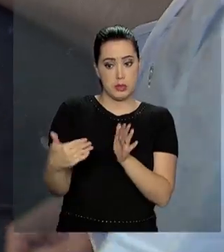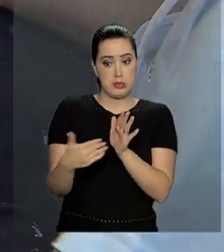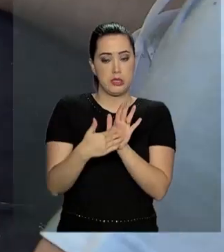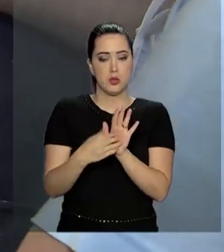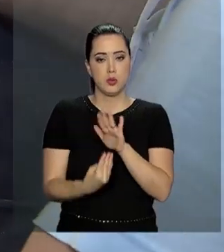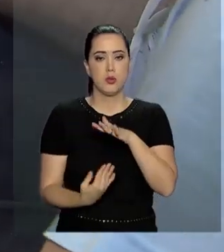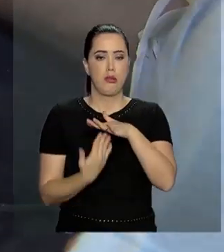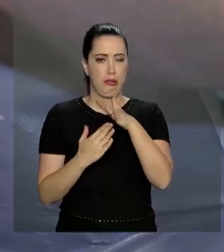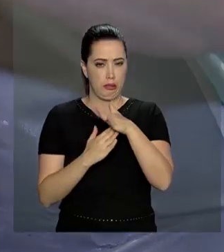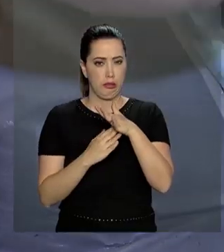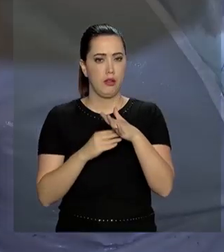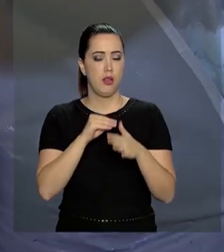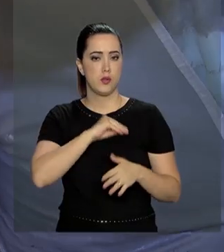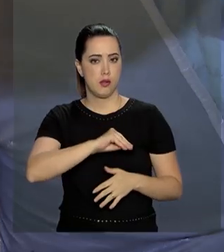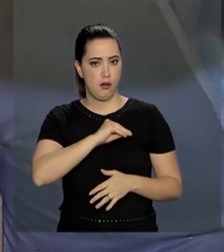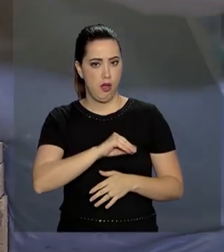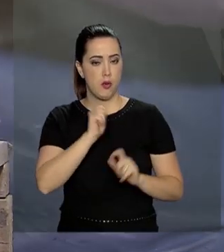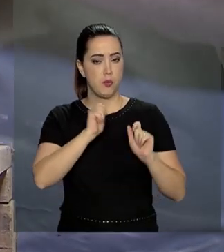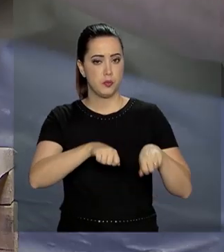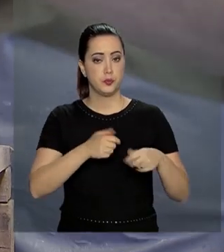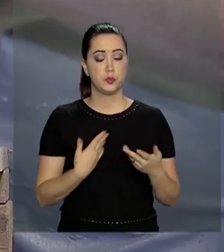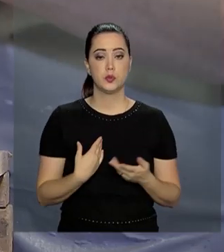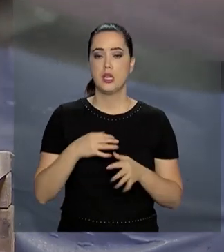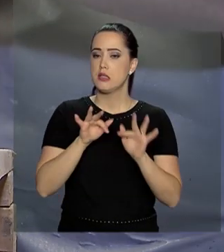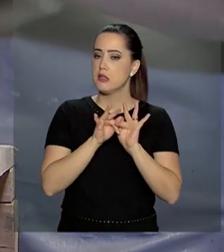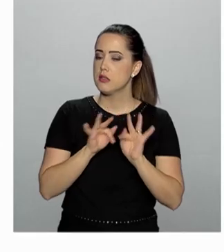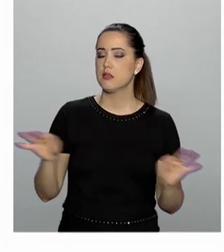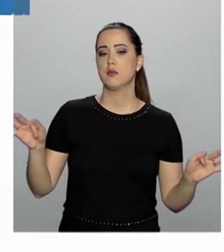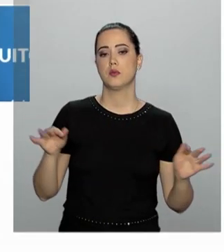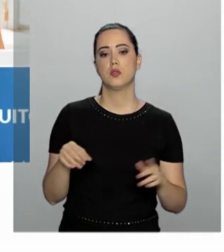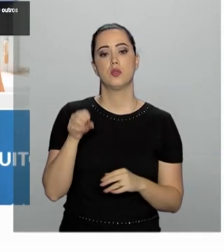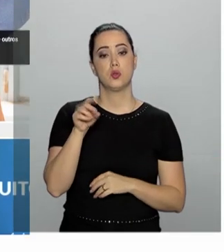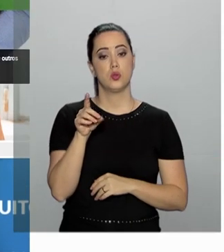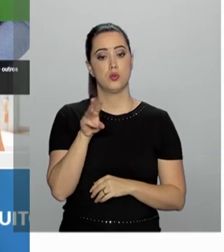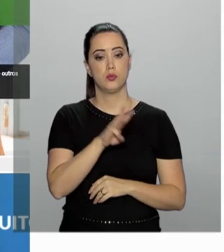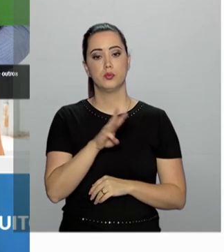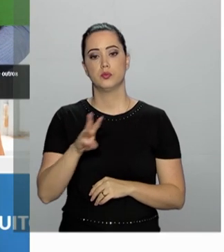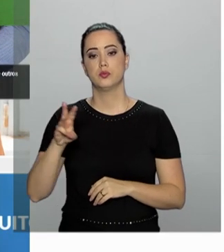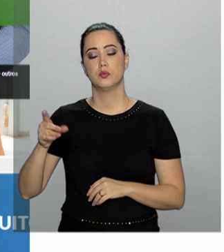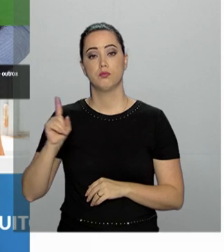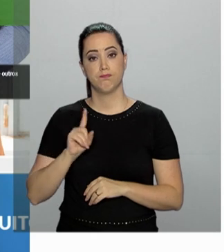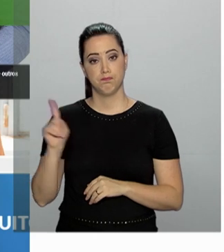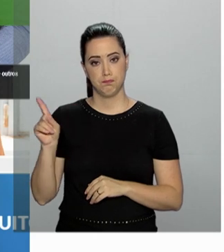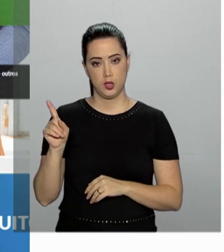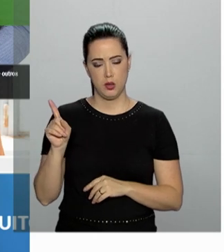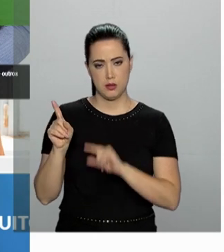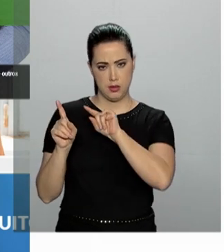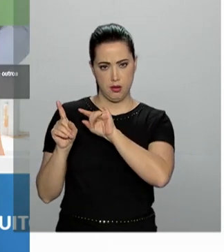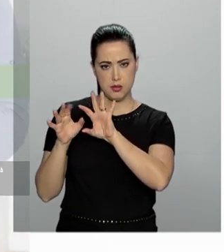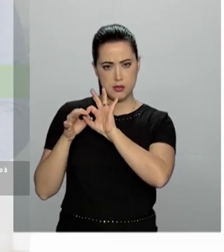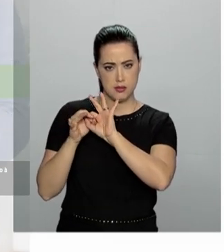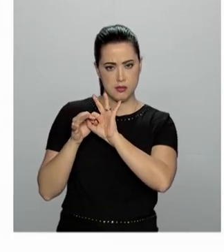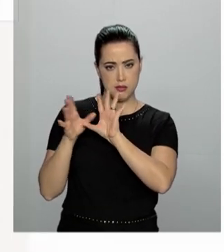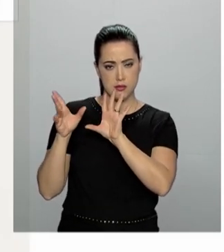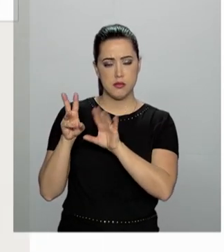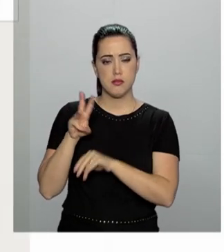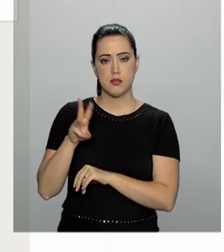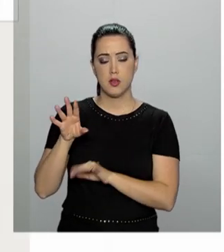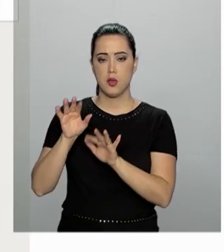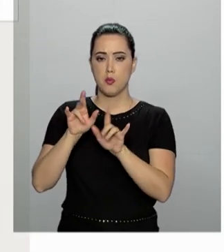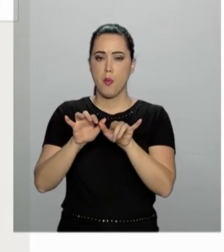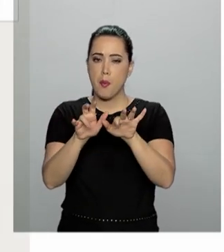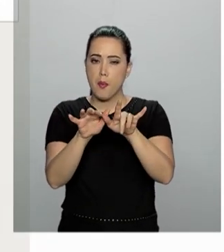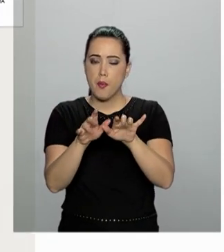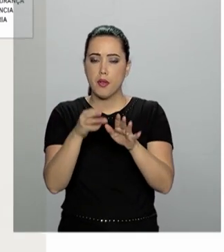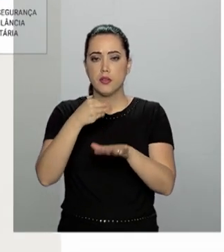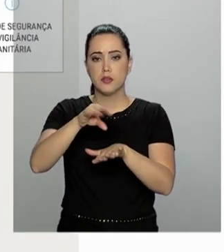permitida por mês. Para se tornar MEI é muito simples. Basta acessar o portal do empreendedor e preencher uma ficha